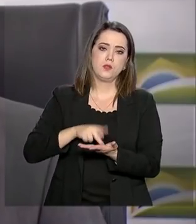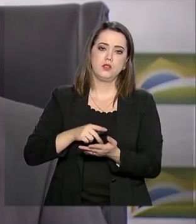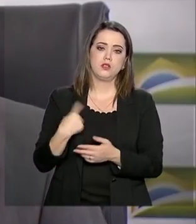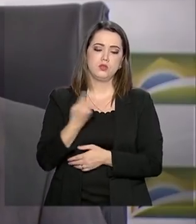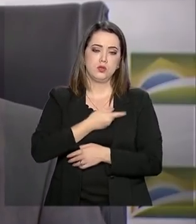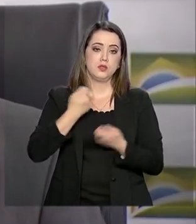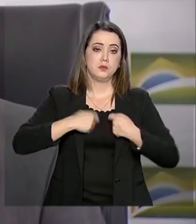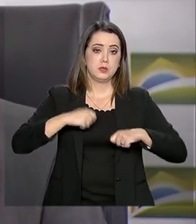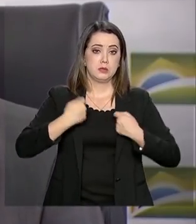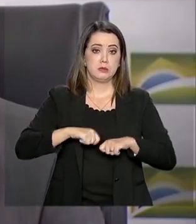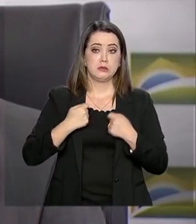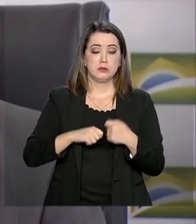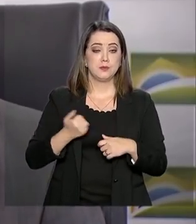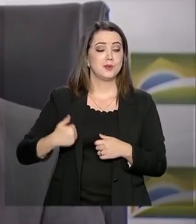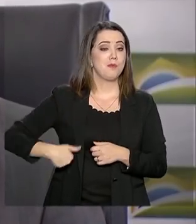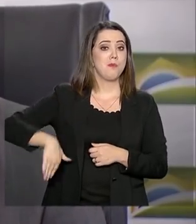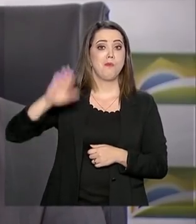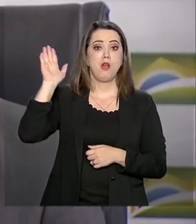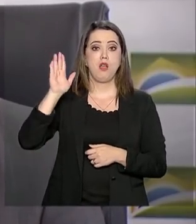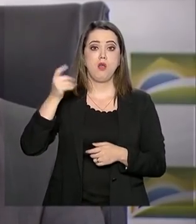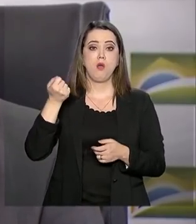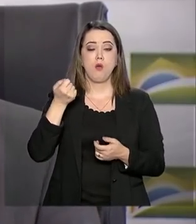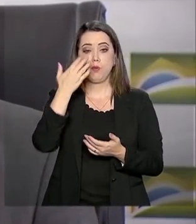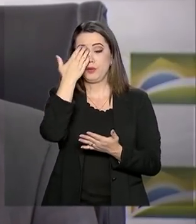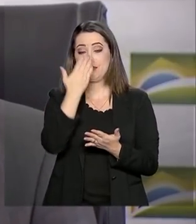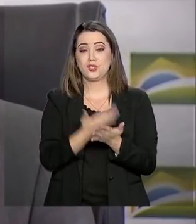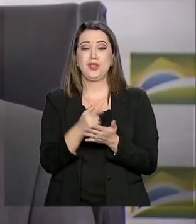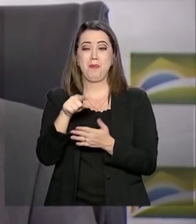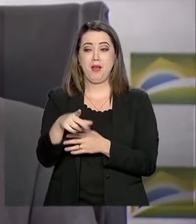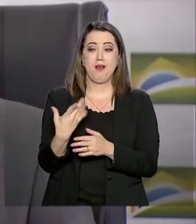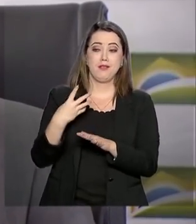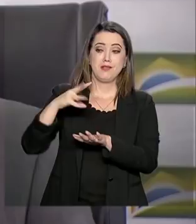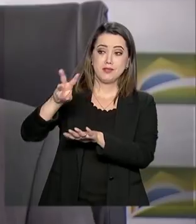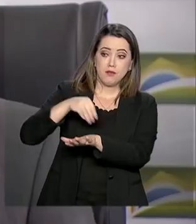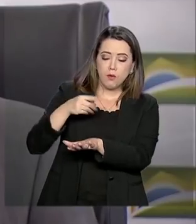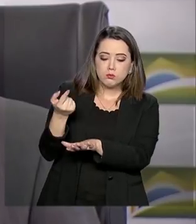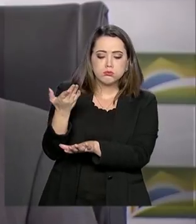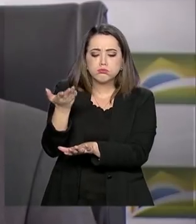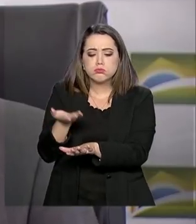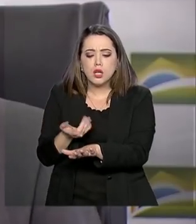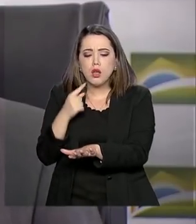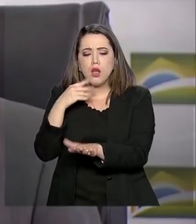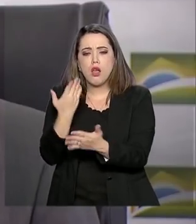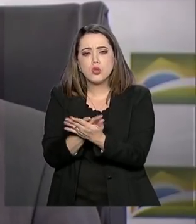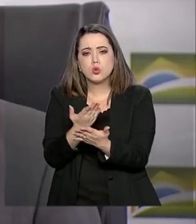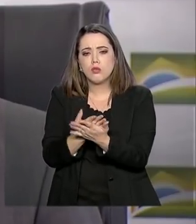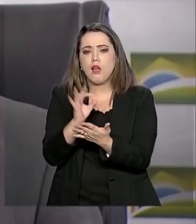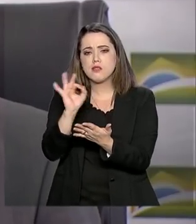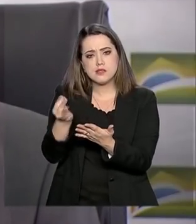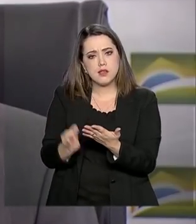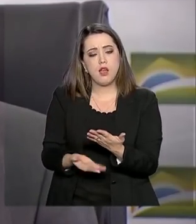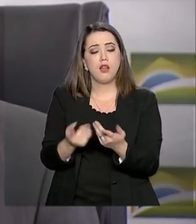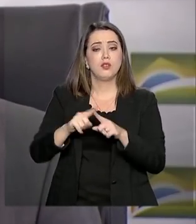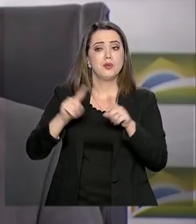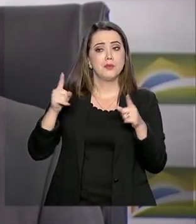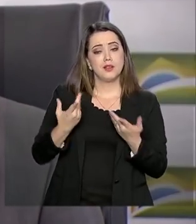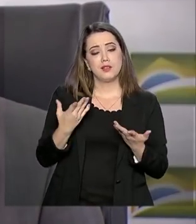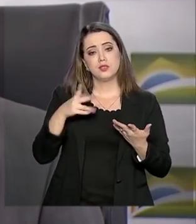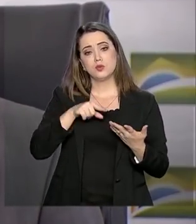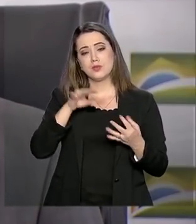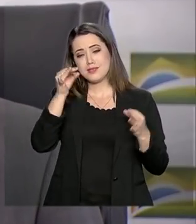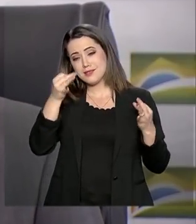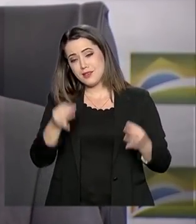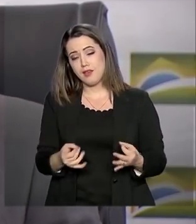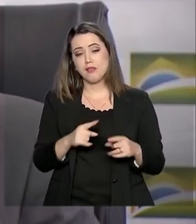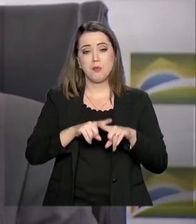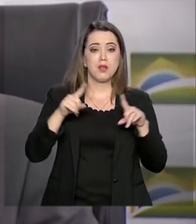o nós precisamos ter é um grau maior de tangibilidade dessas informações para poder fazer uma relação, ainda que não seja absolutamente tangível o